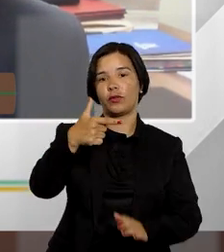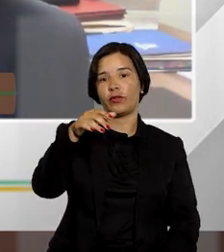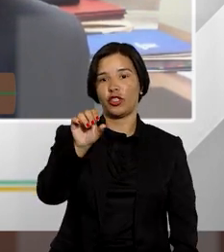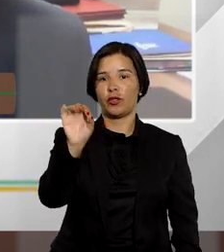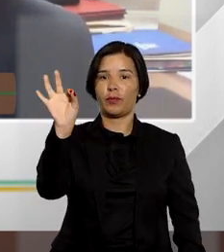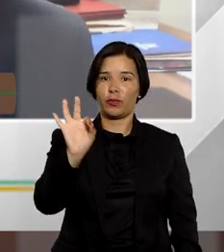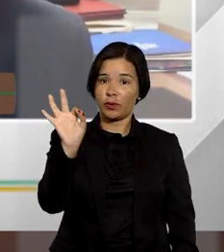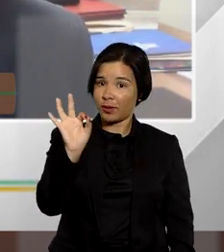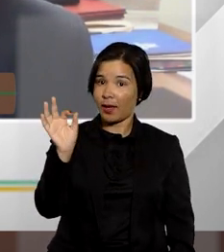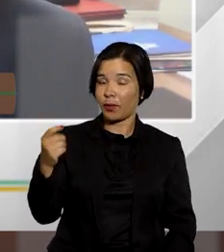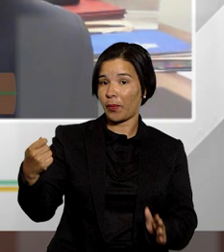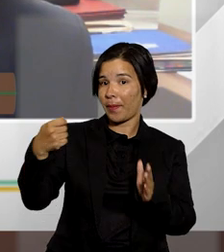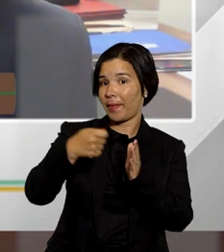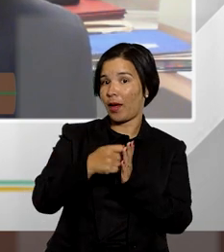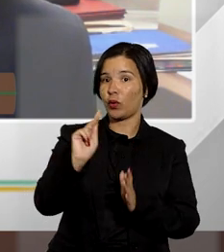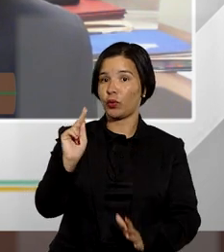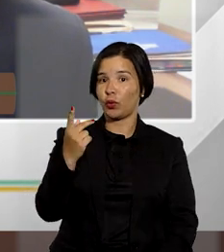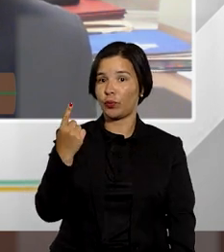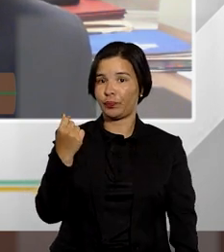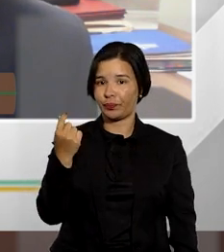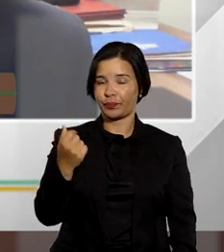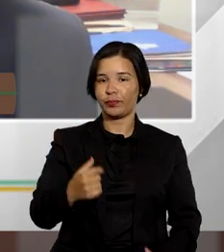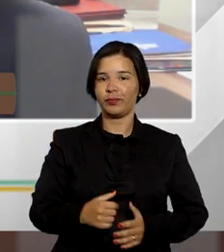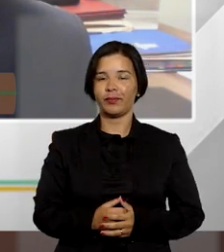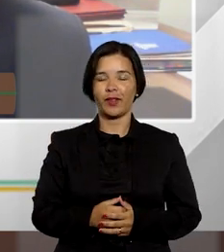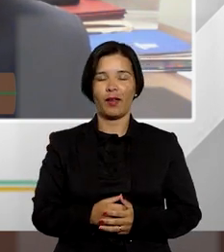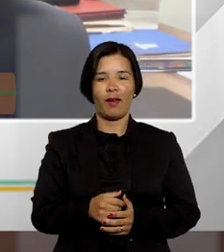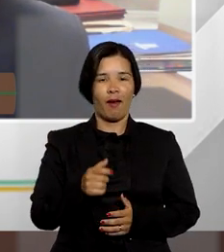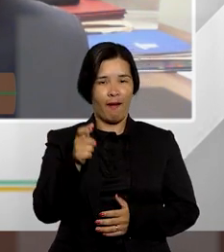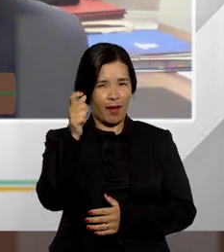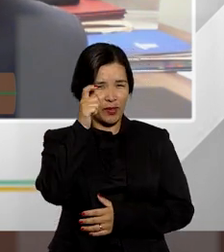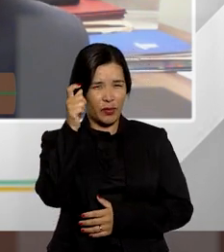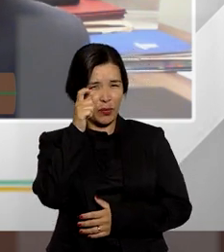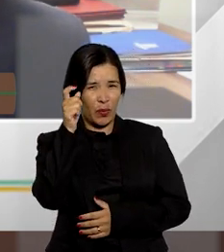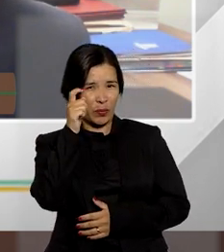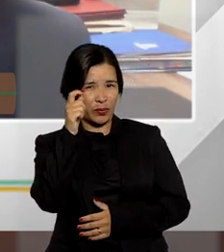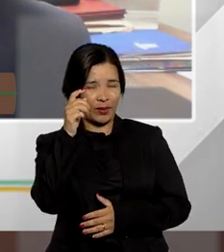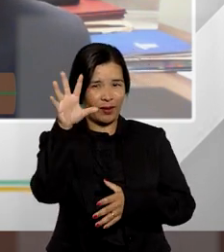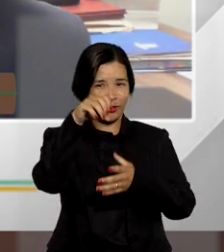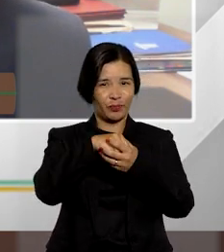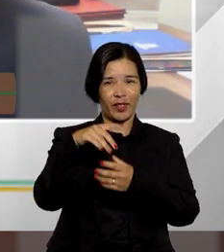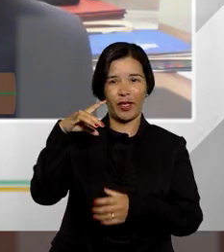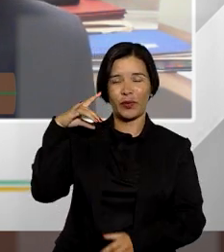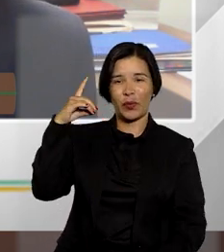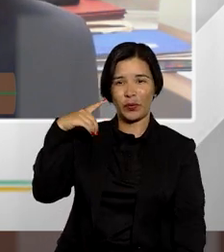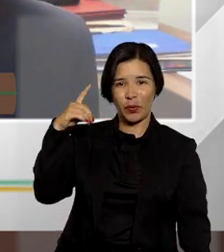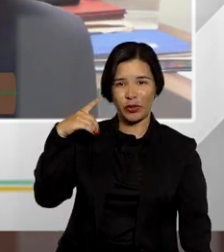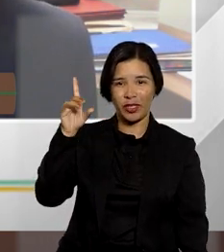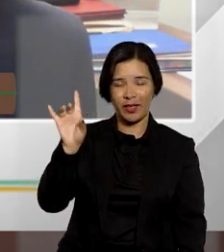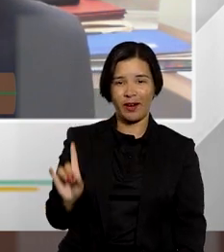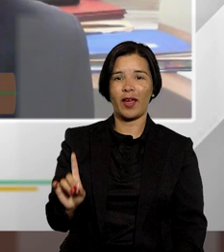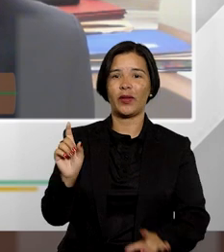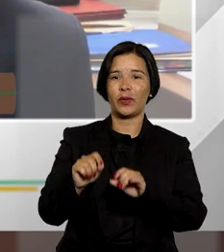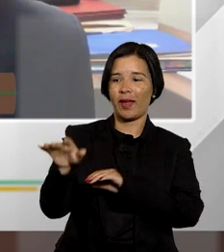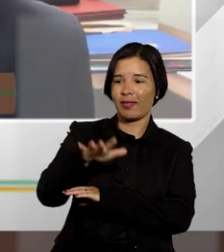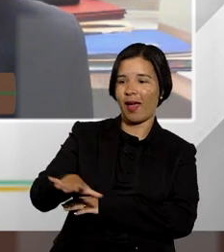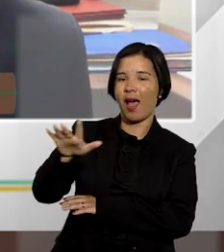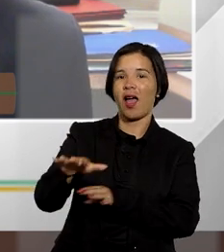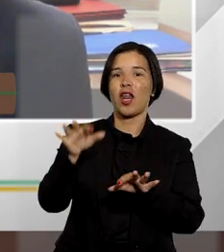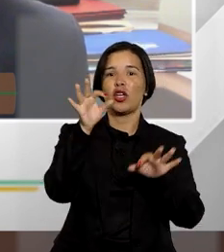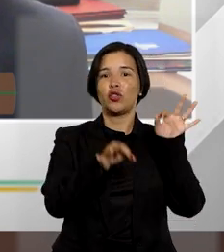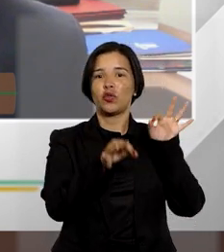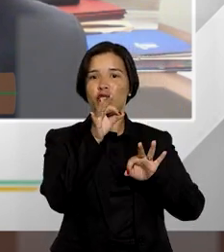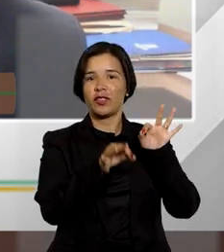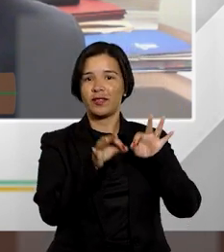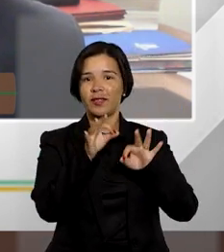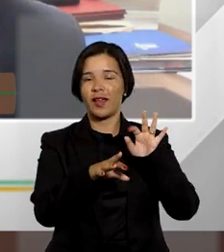20%. Agora, Fátima, nessas curiosidades que ocorrem no direito e no judiciário obviamente na aplicação